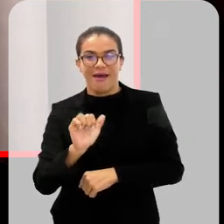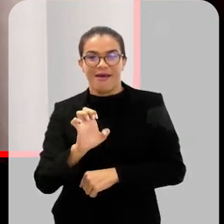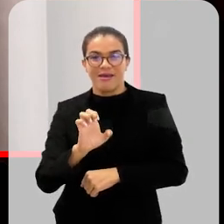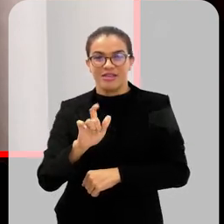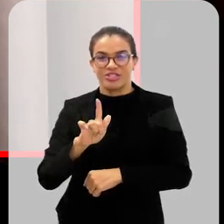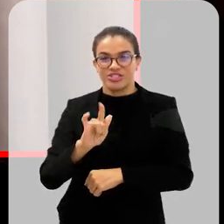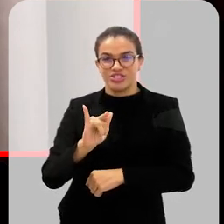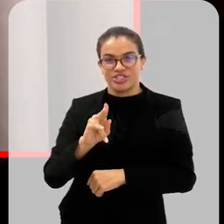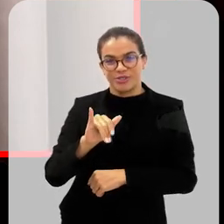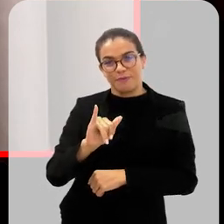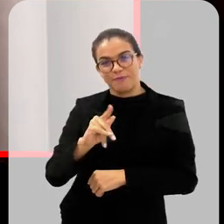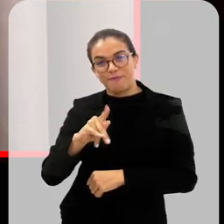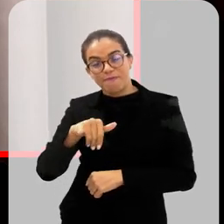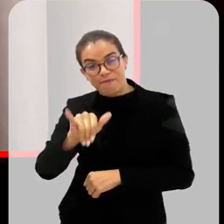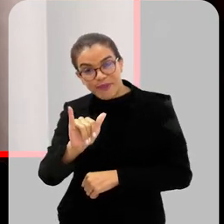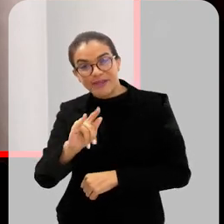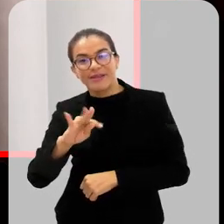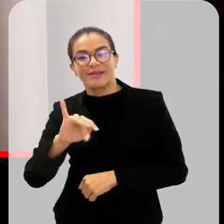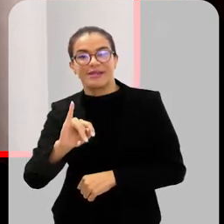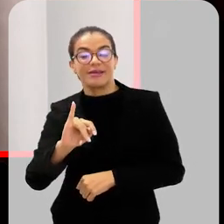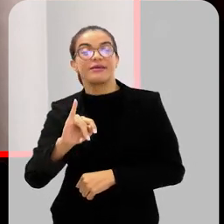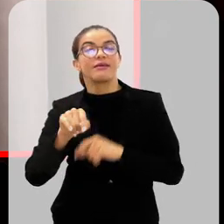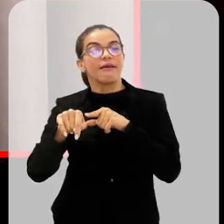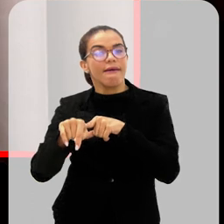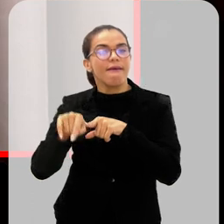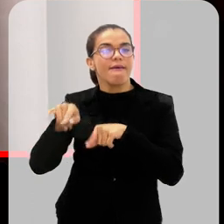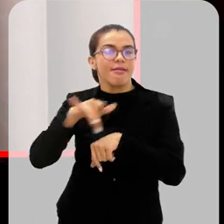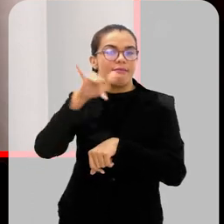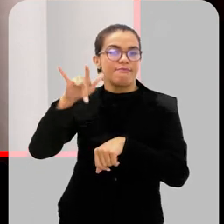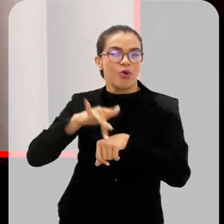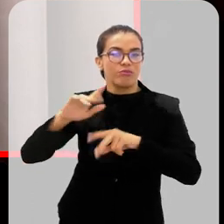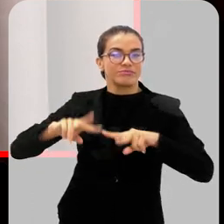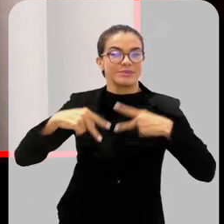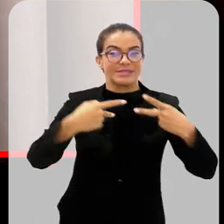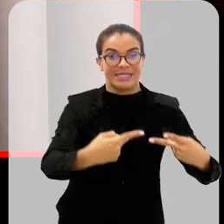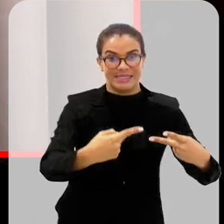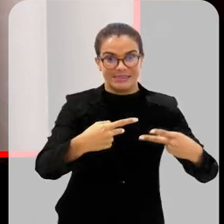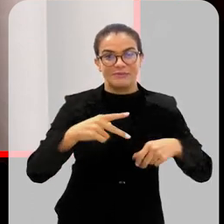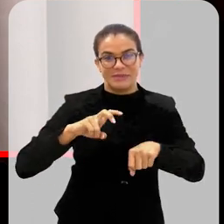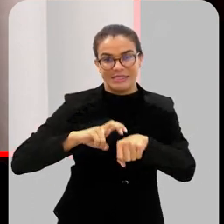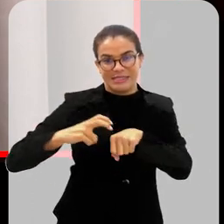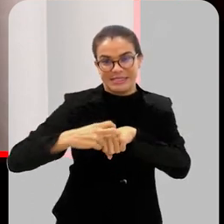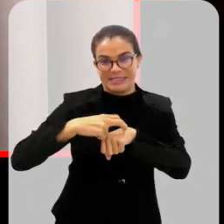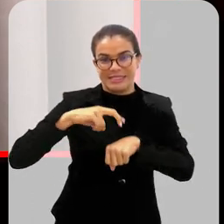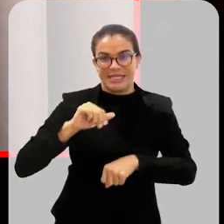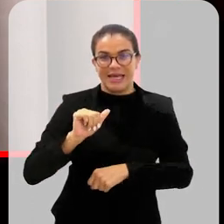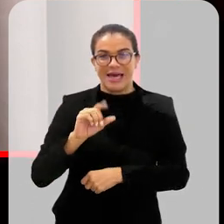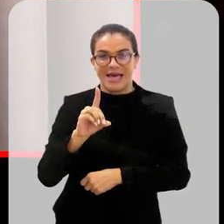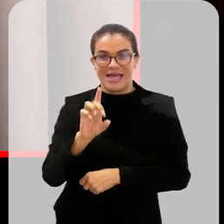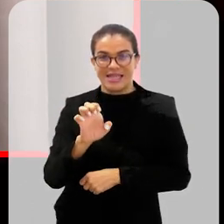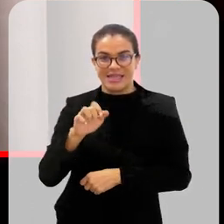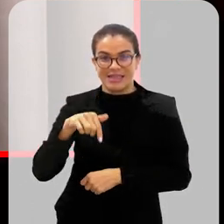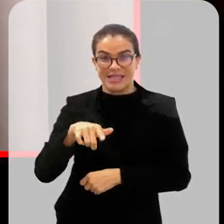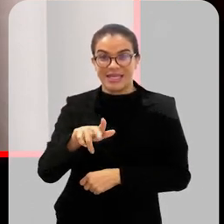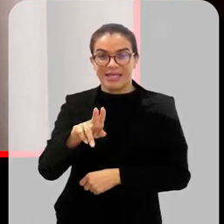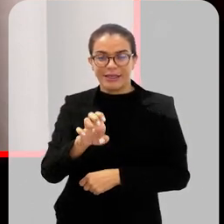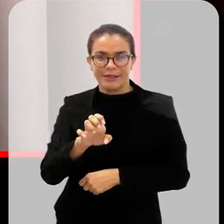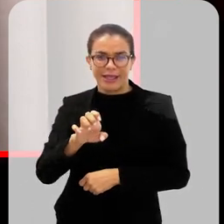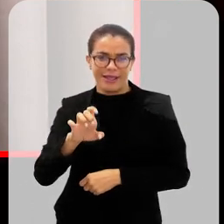à umidade, a fatores climáticos. Isso porque quando você tem esses fatores